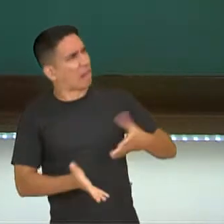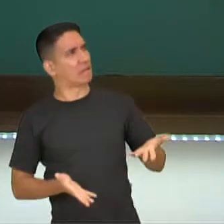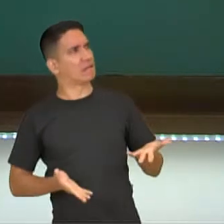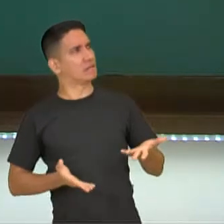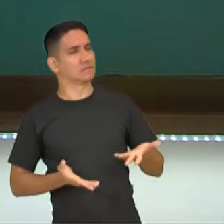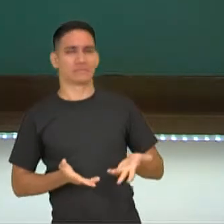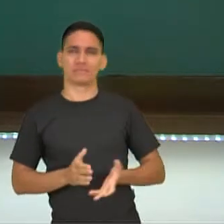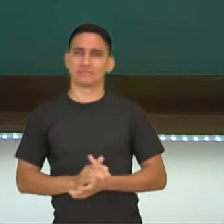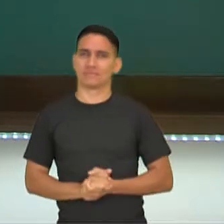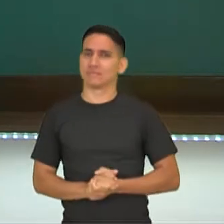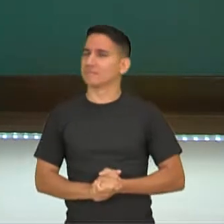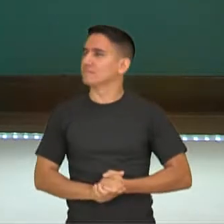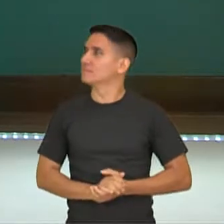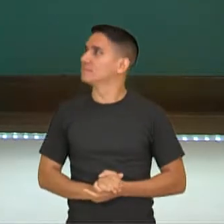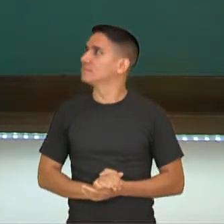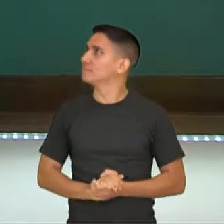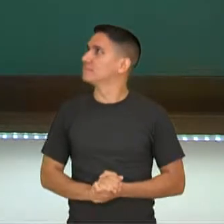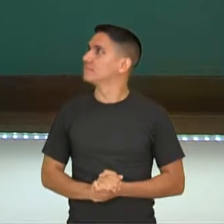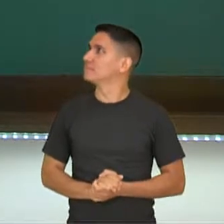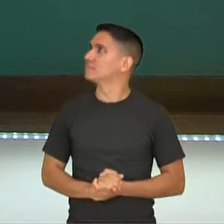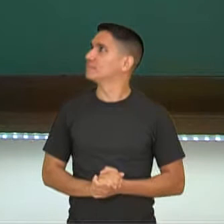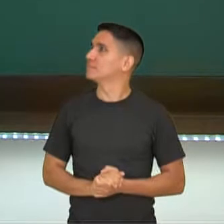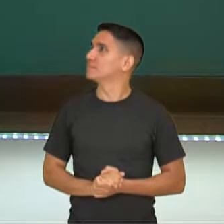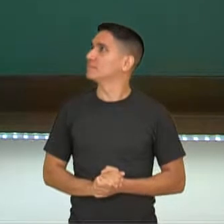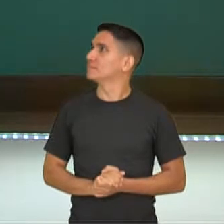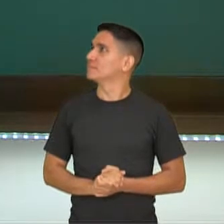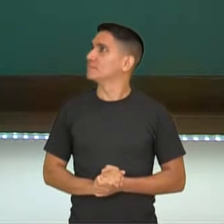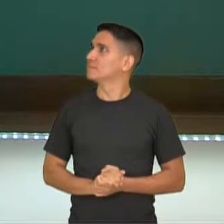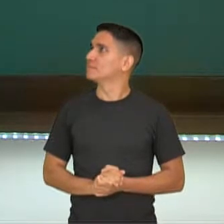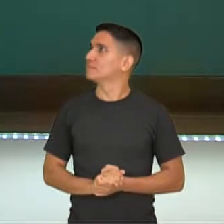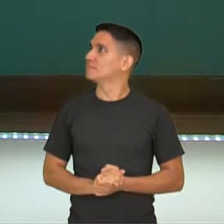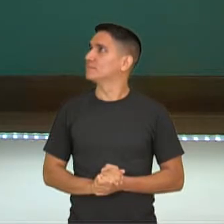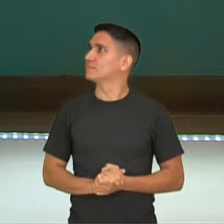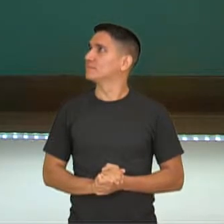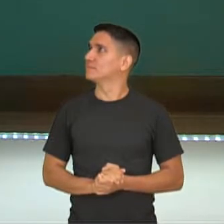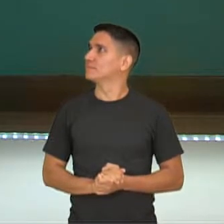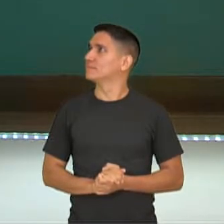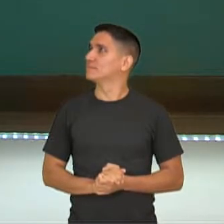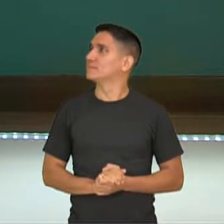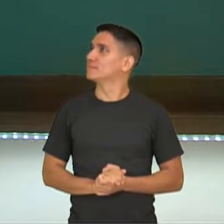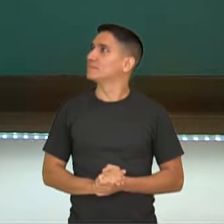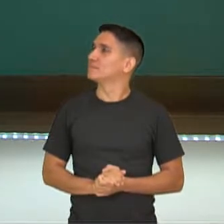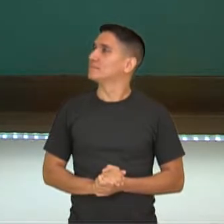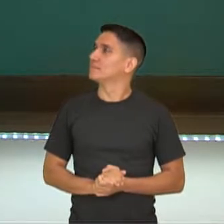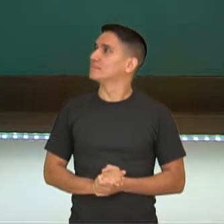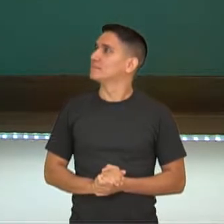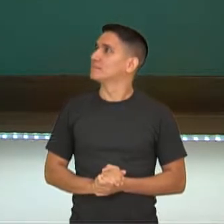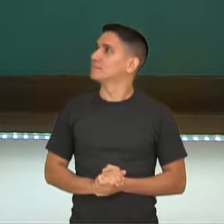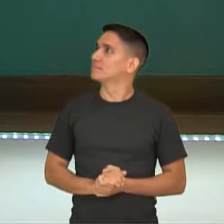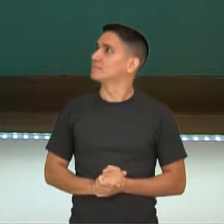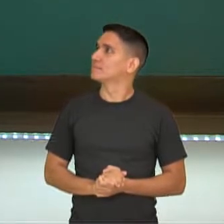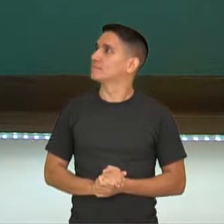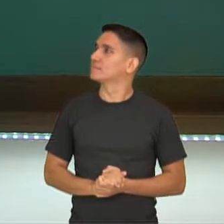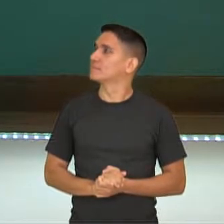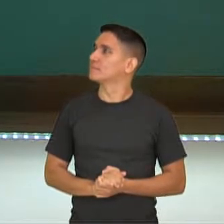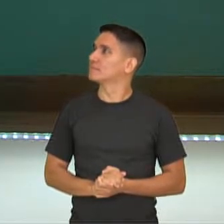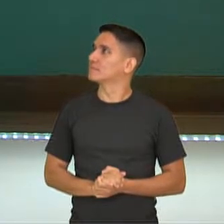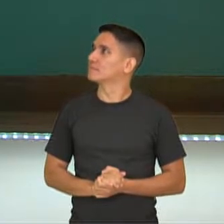eu pensei que você ia chorar por algo mais importante, mais altruísta do que por uma cebola. Certo?